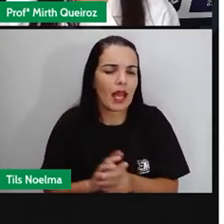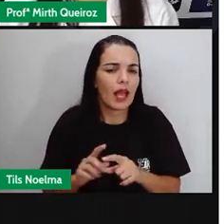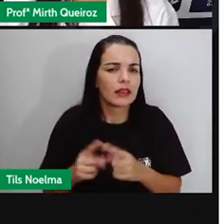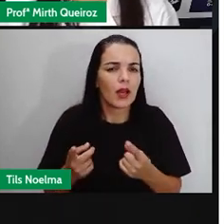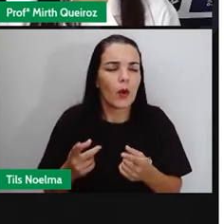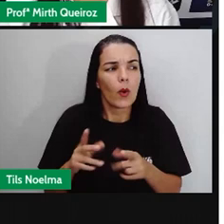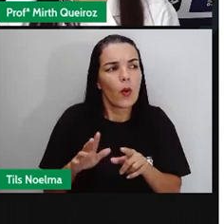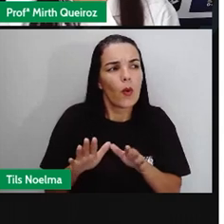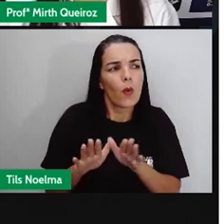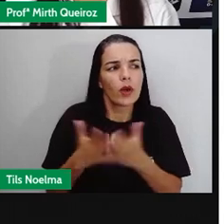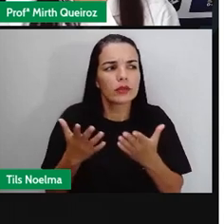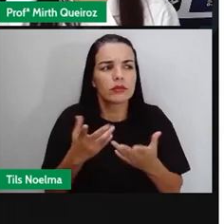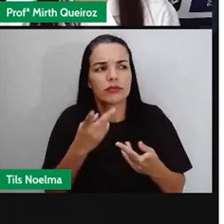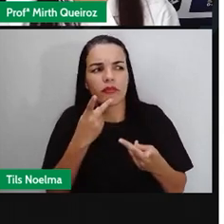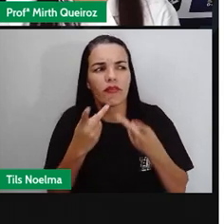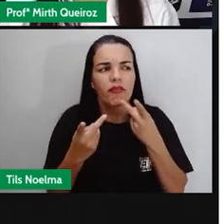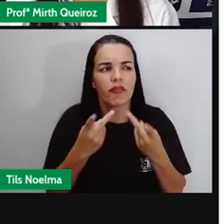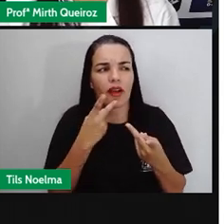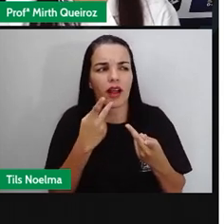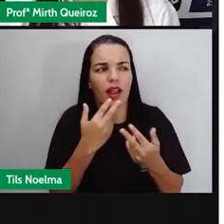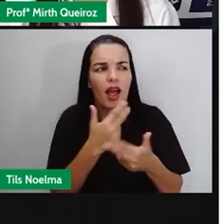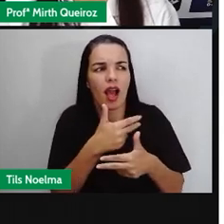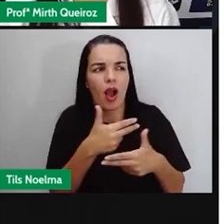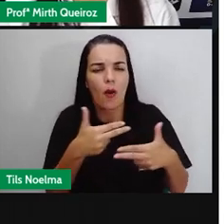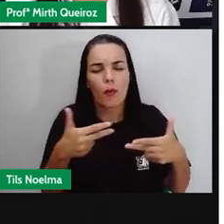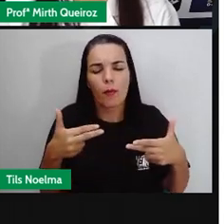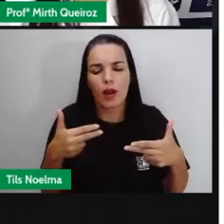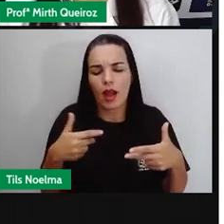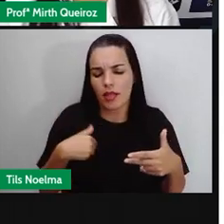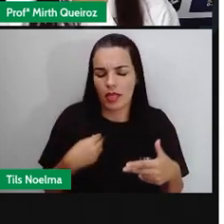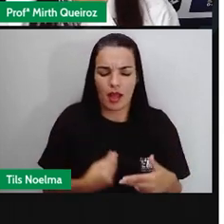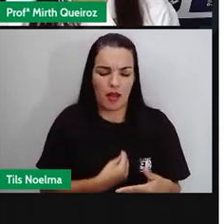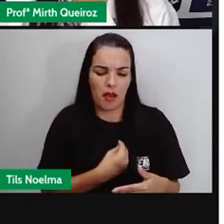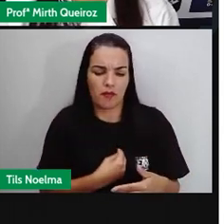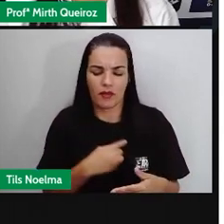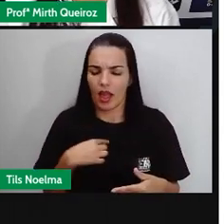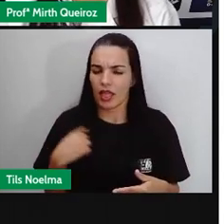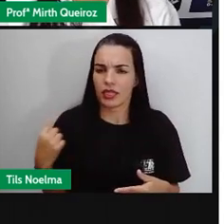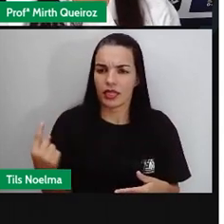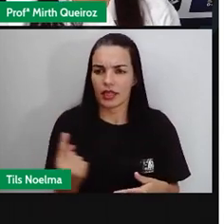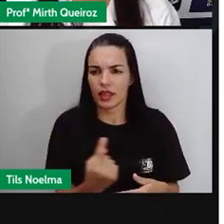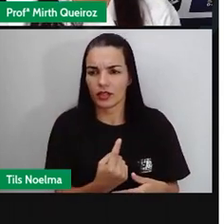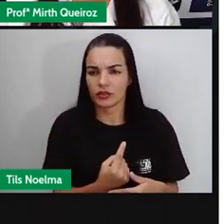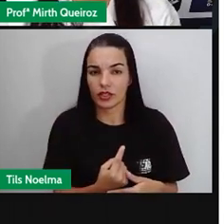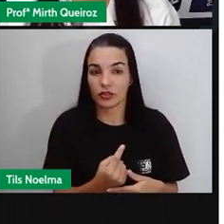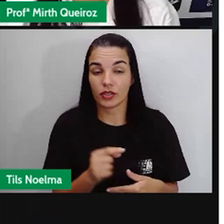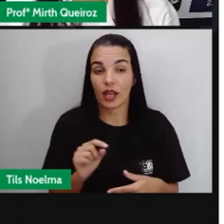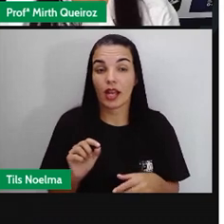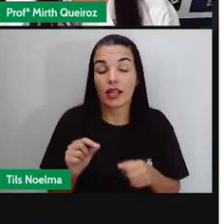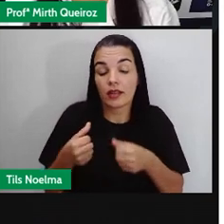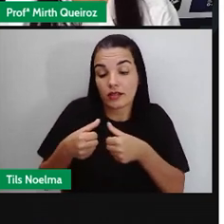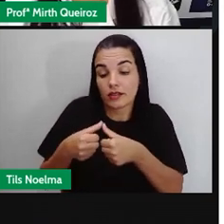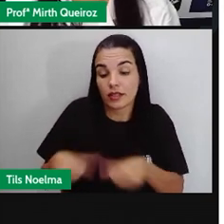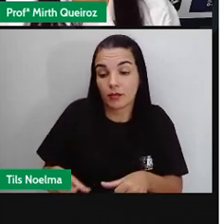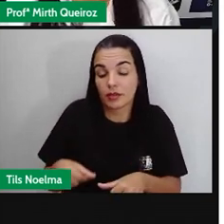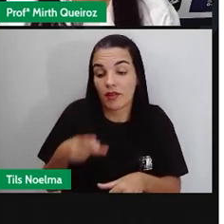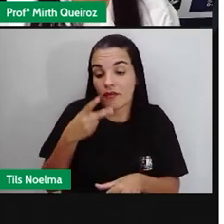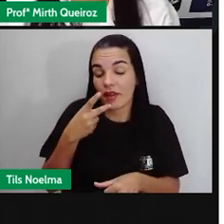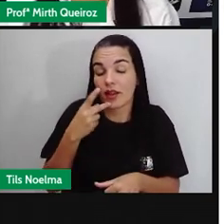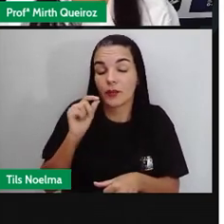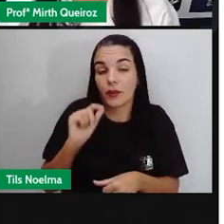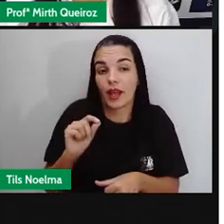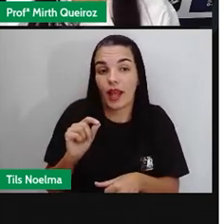conta um fato sobre a vida da gente, nós estamos aí contando uma história, nós estamos